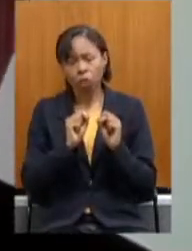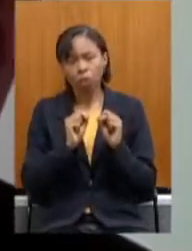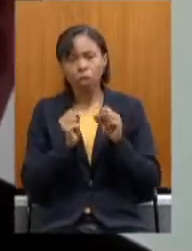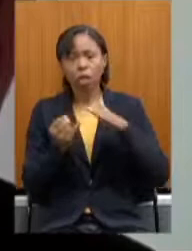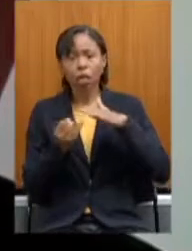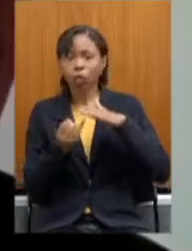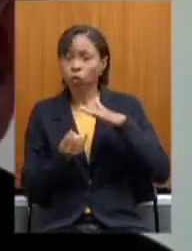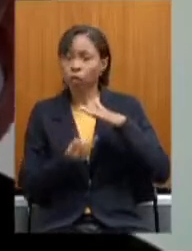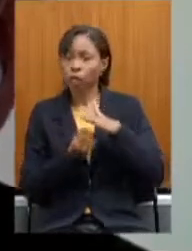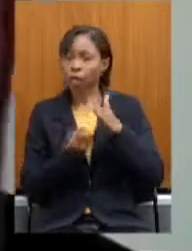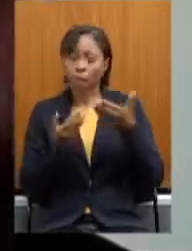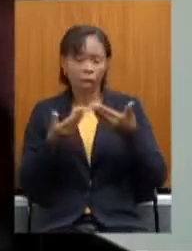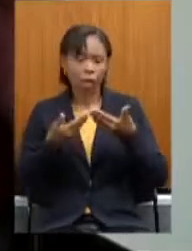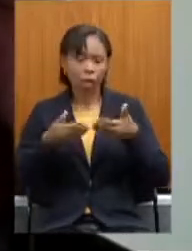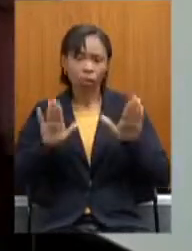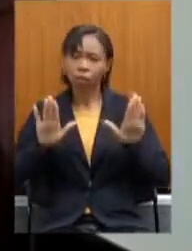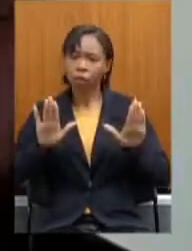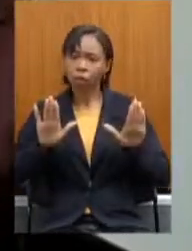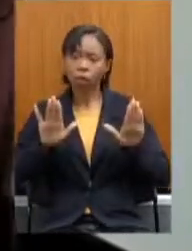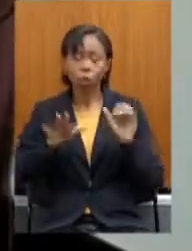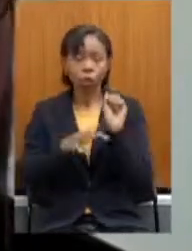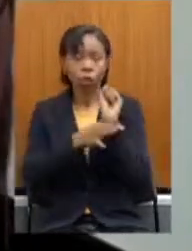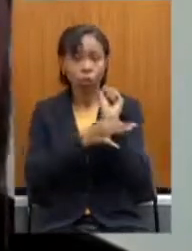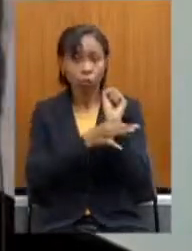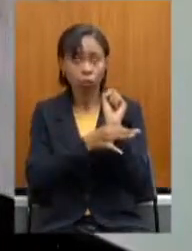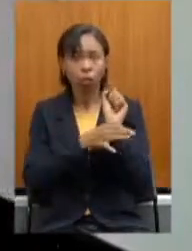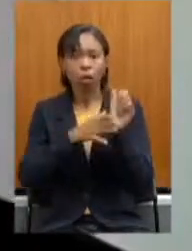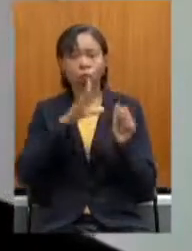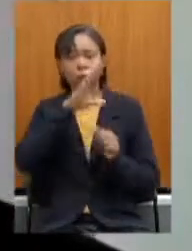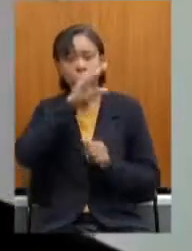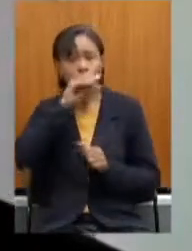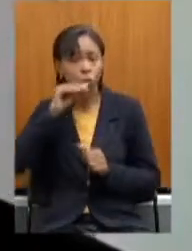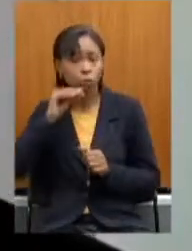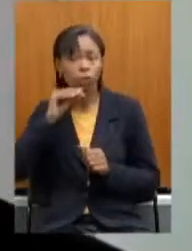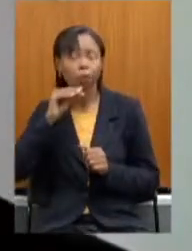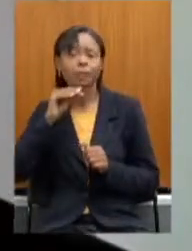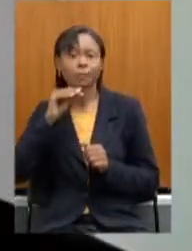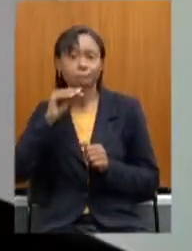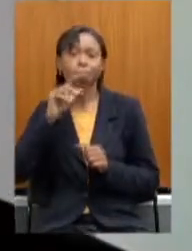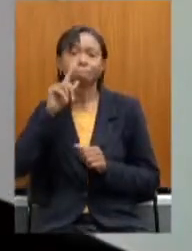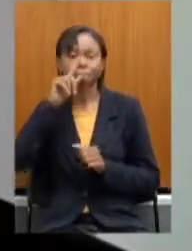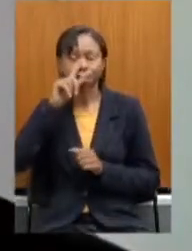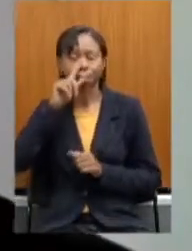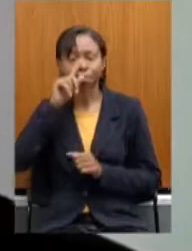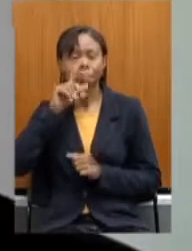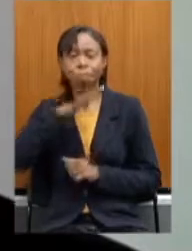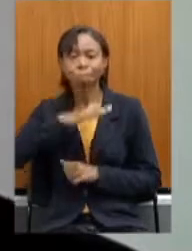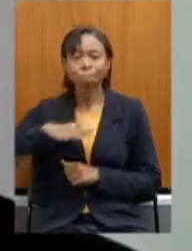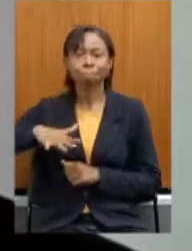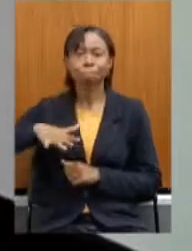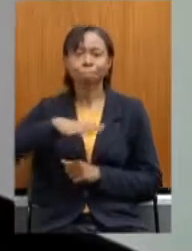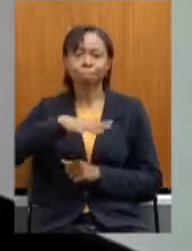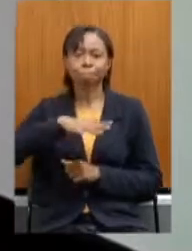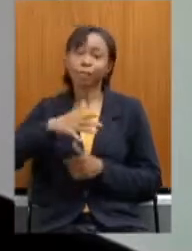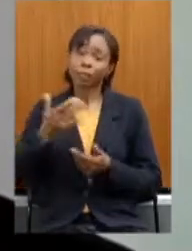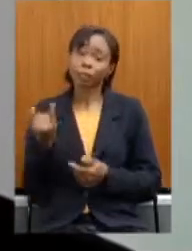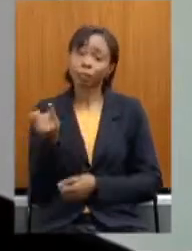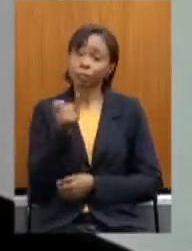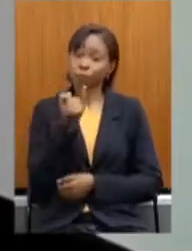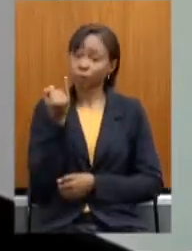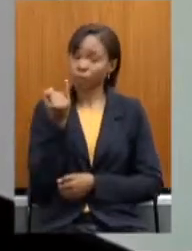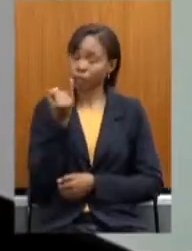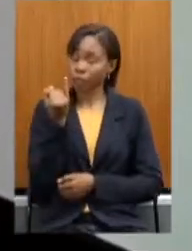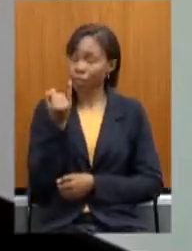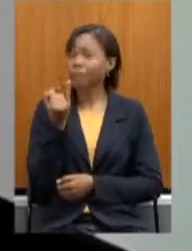aberta, sujeitando o segurado dos servidores aos riscos do mercado e, portanto, é importante lembrar o que